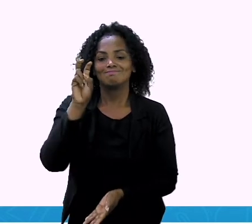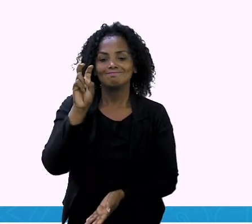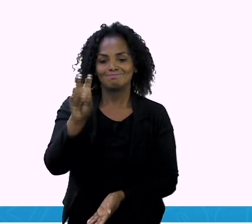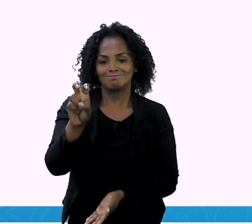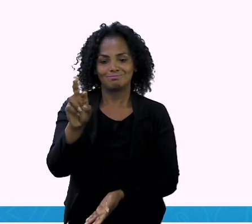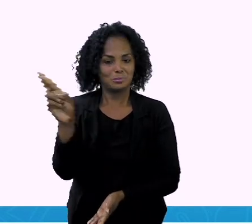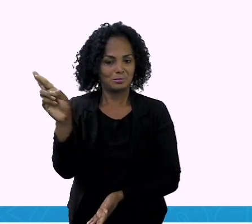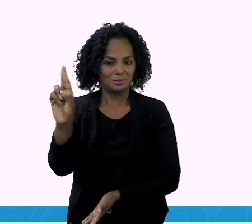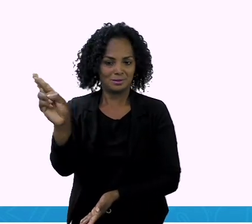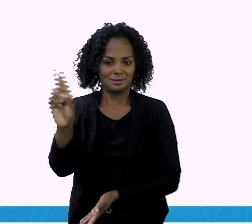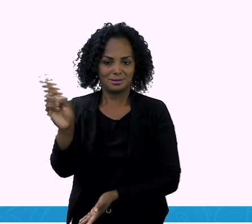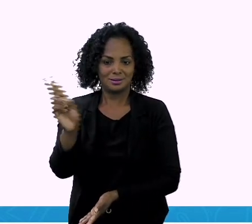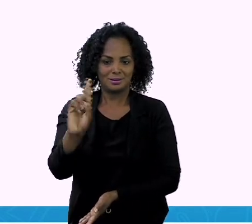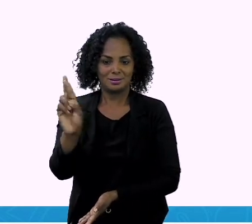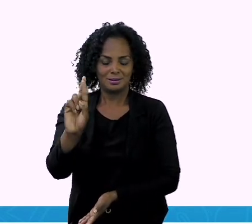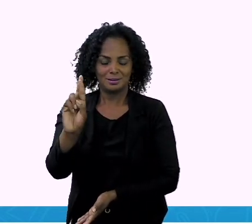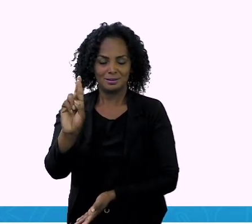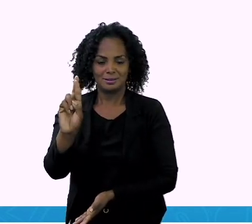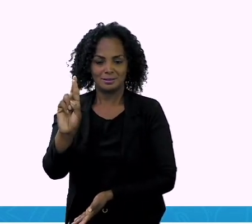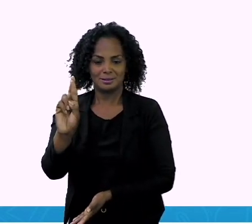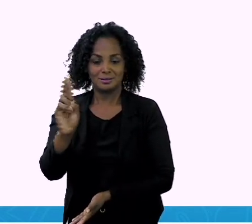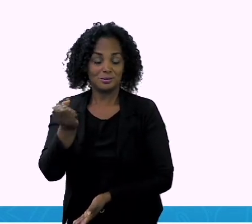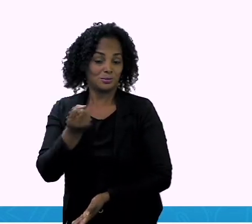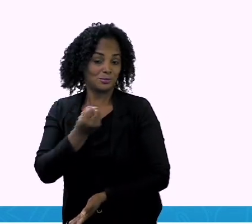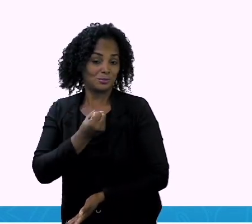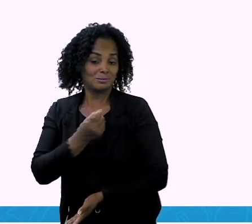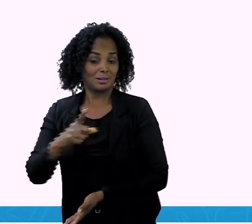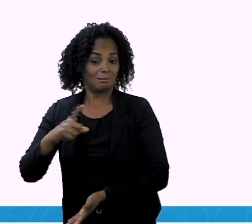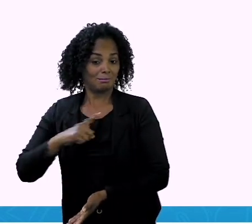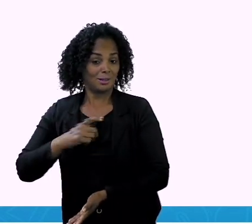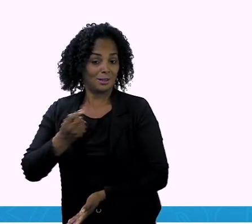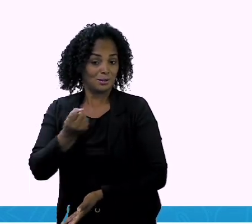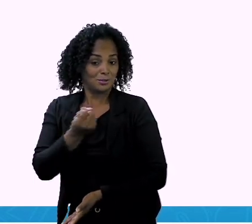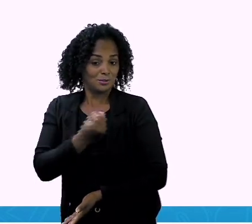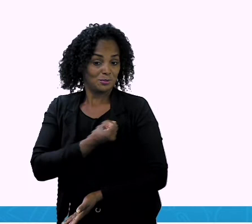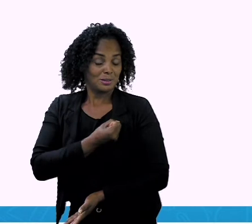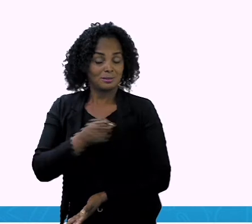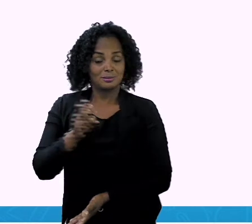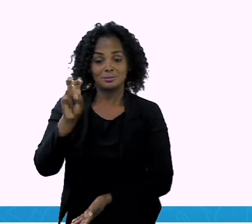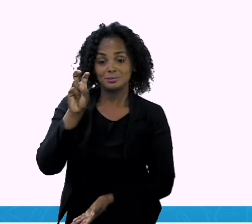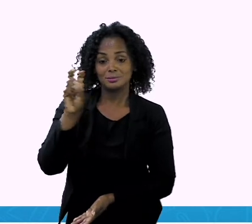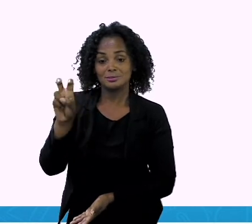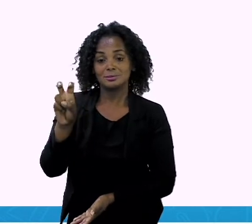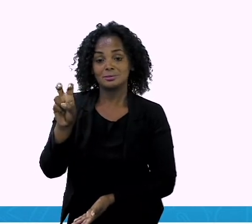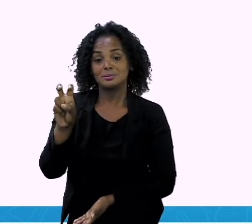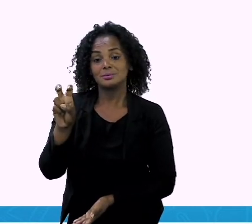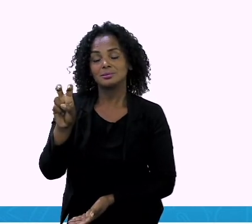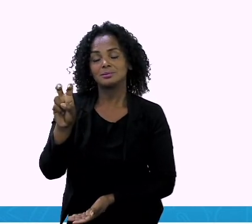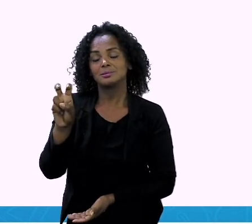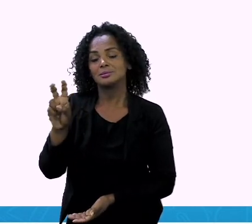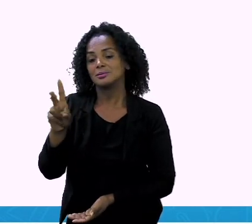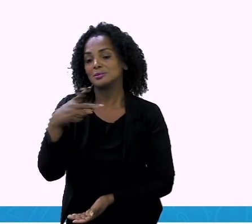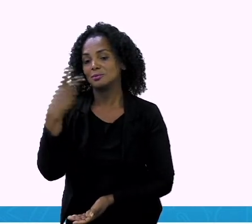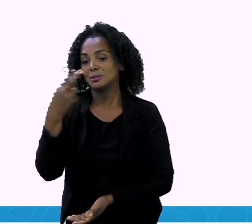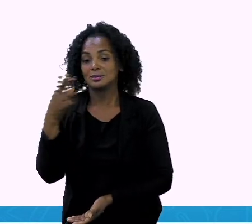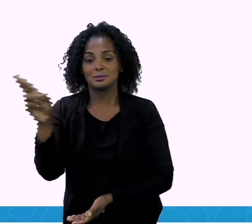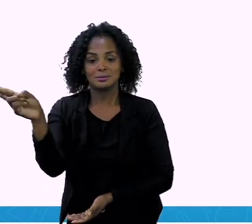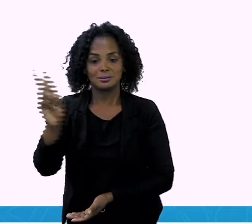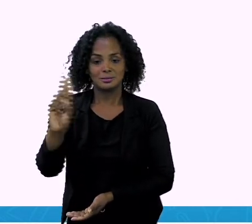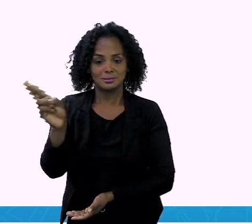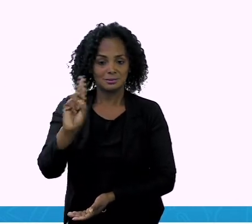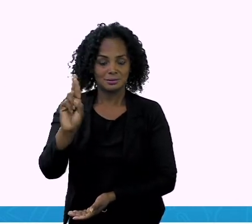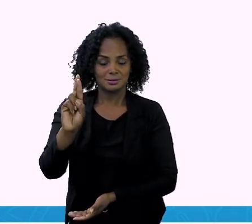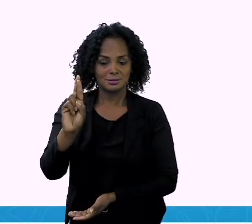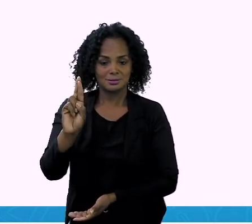reais. Olha o numeral cinco aqui, ó. Também estamos falando de reais, não de centavos.